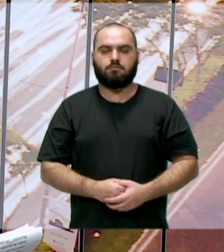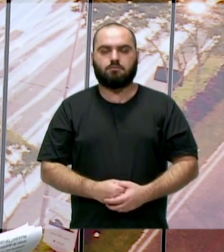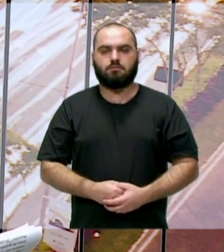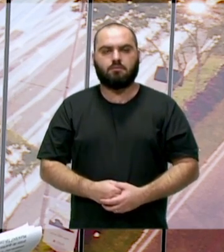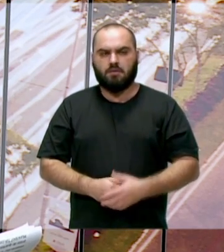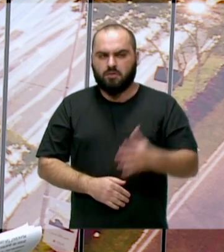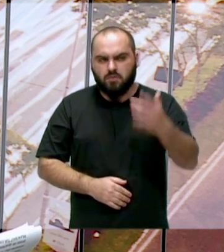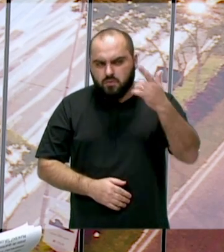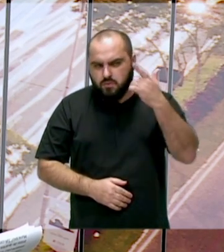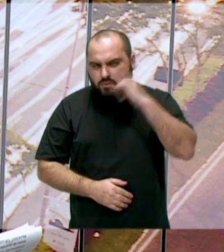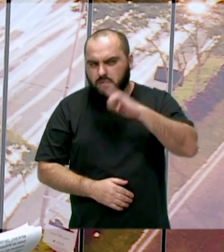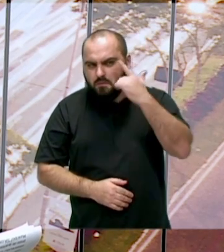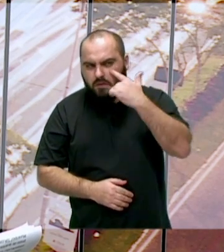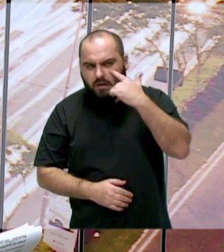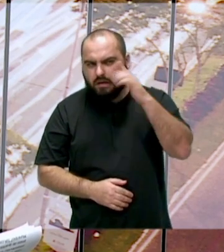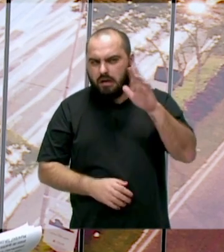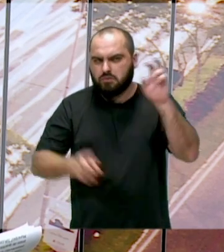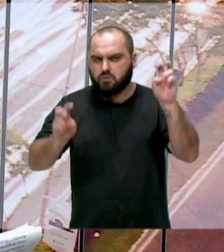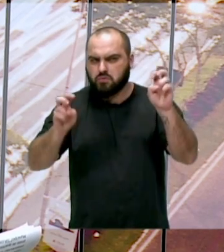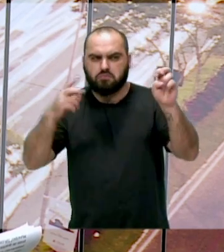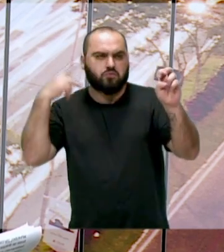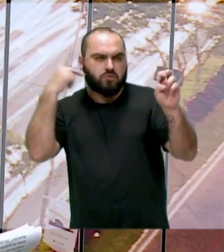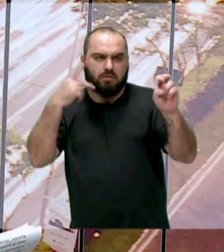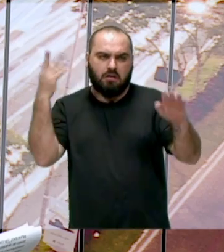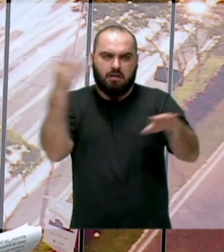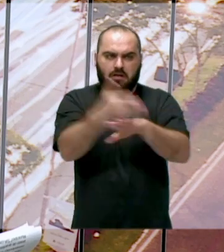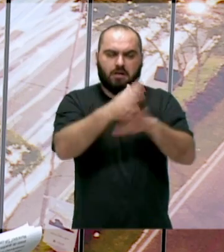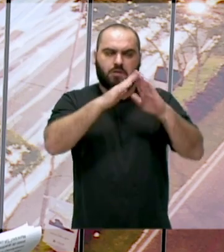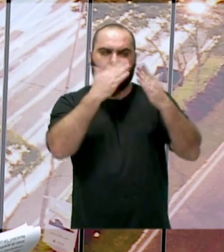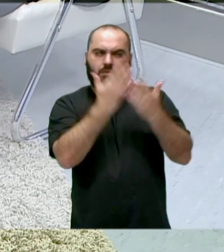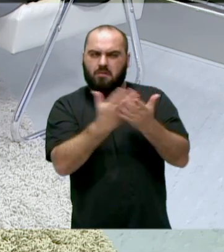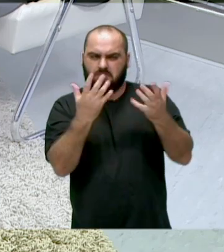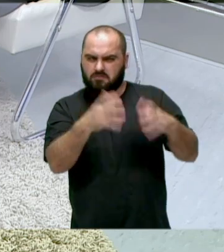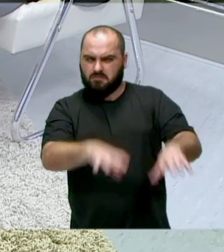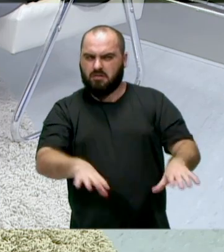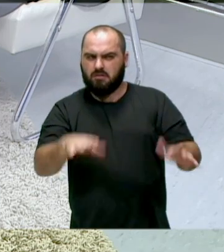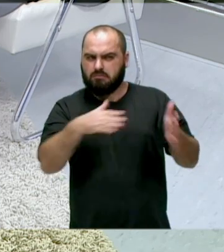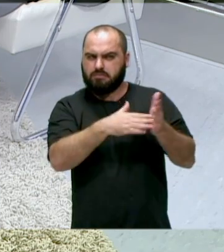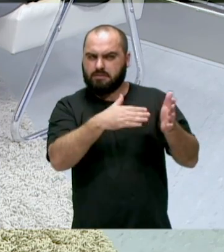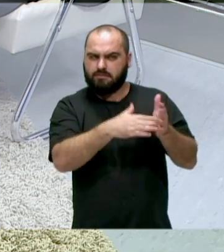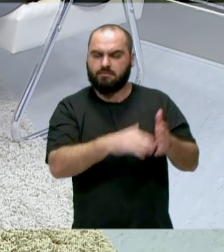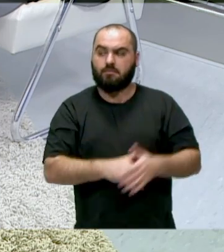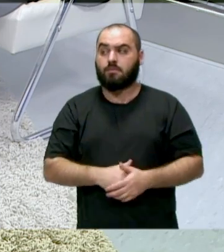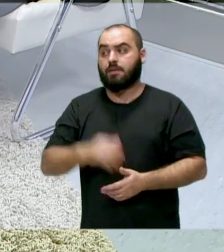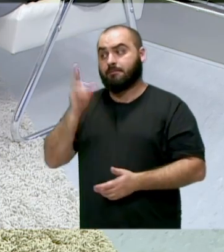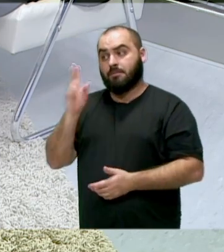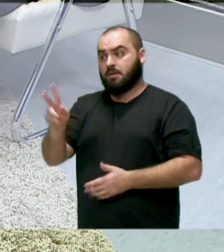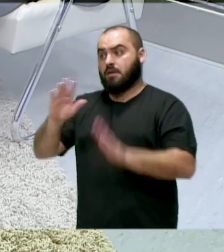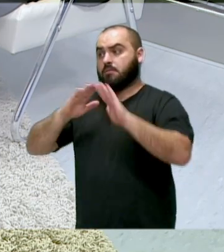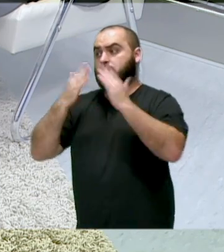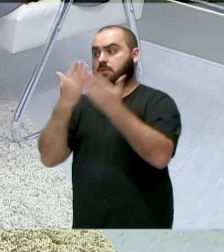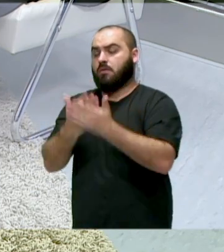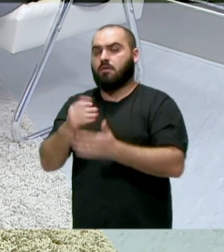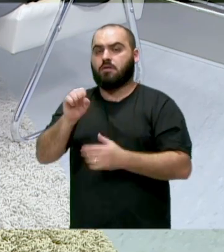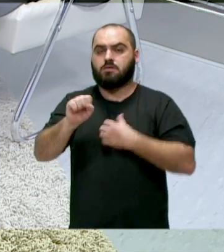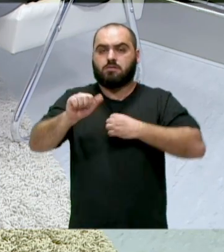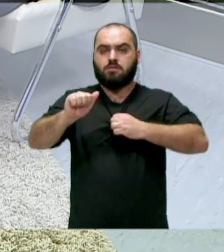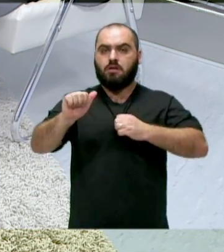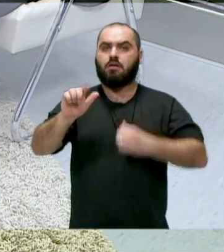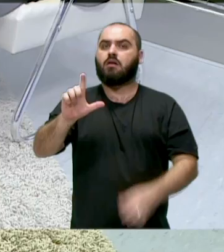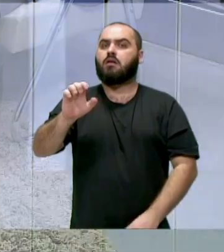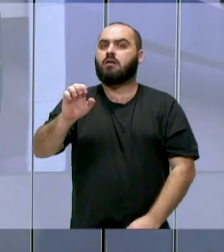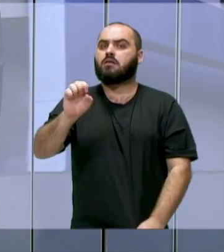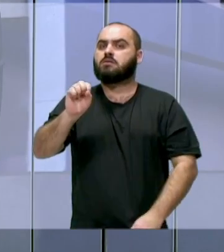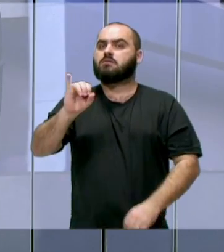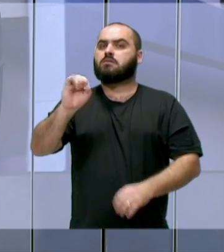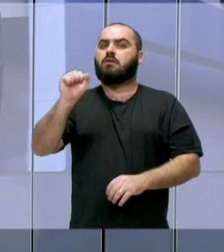e participassem do cotidiano dos jovens na formação escolar? Eu sempre estudei no colégio salesiano, né, e lá